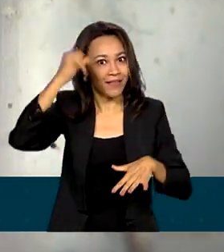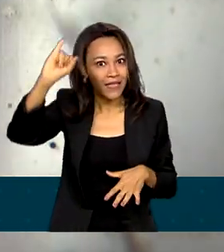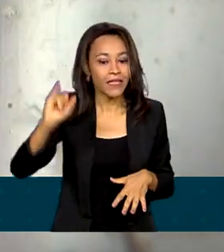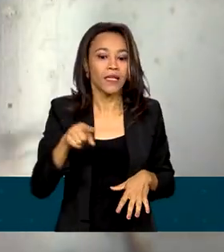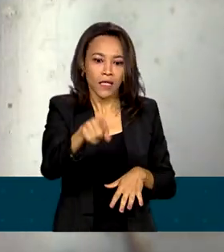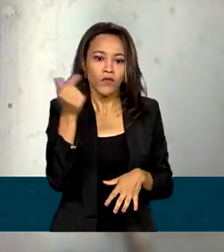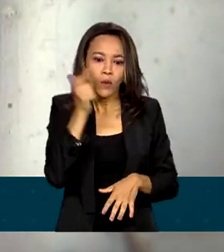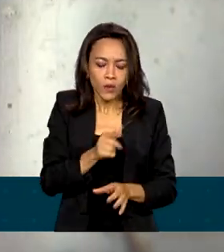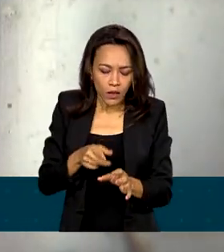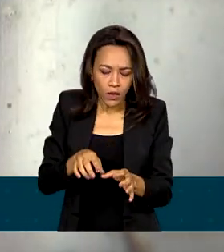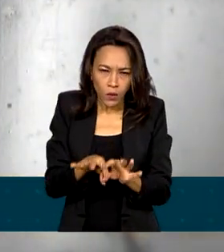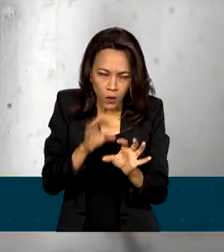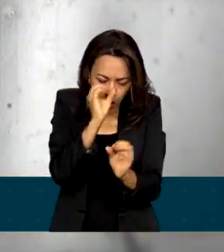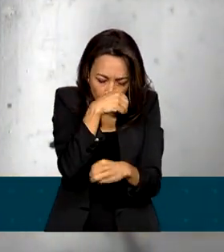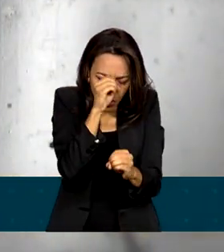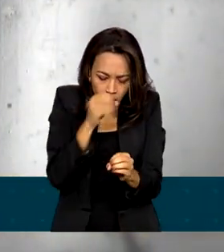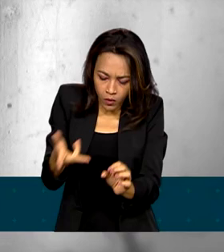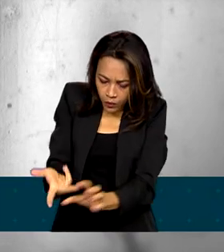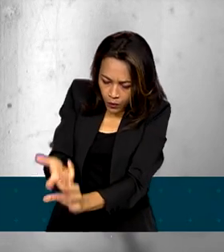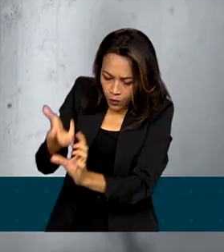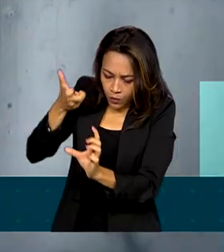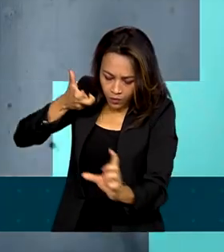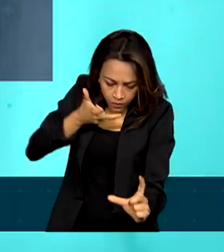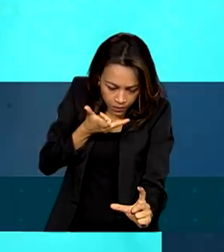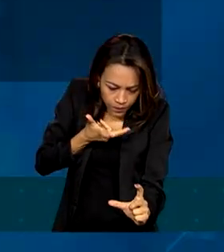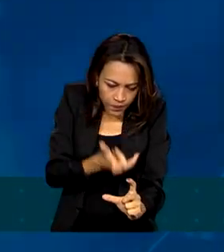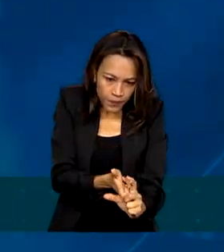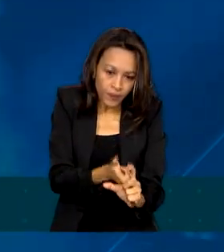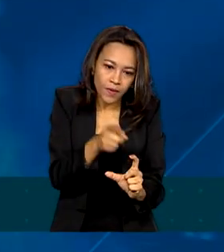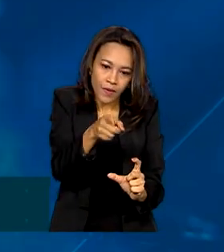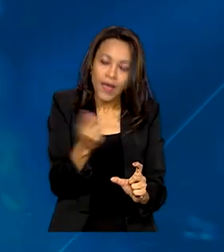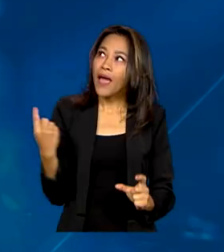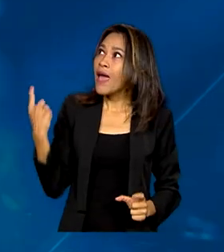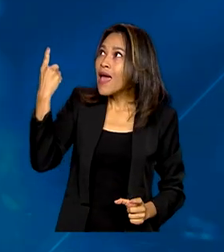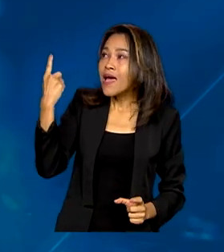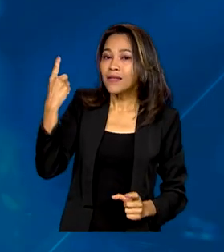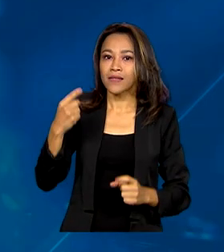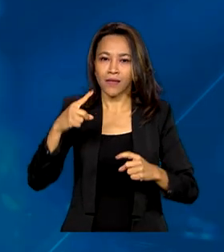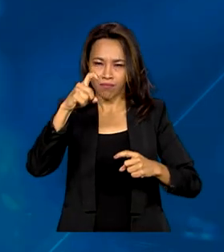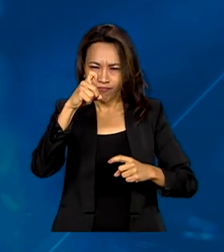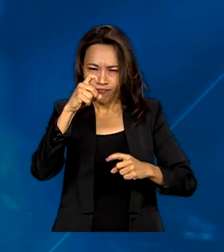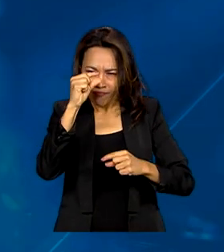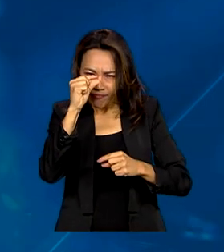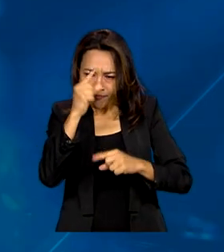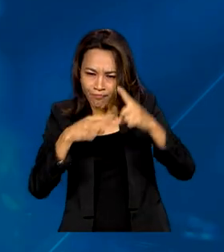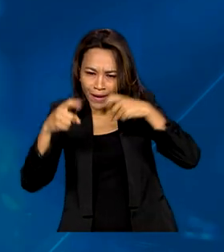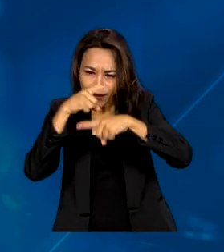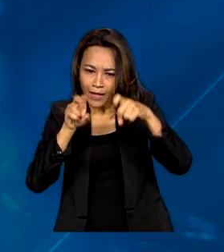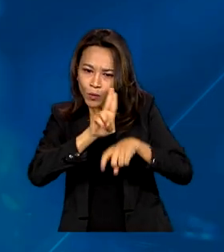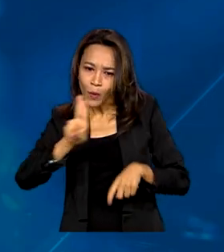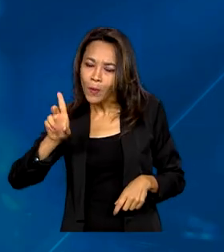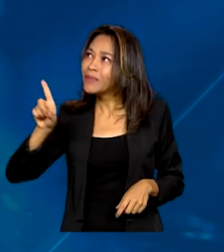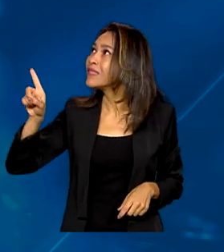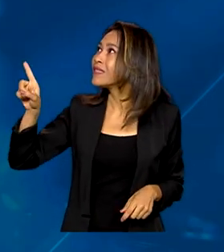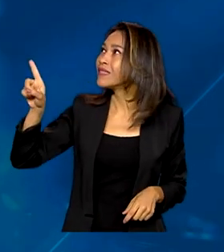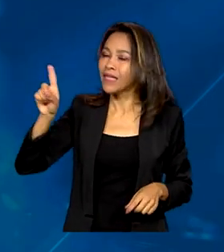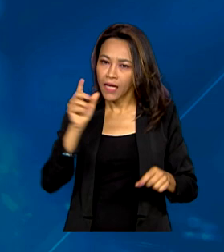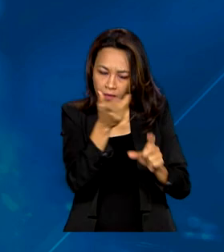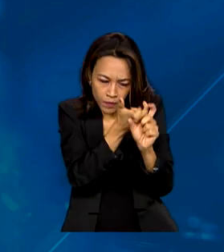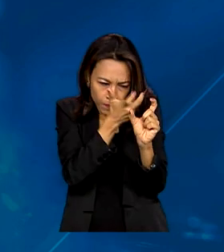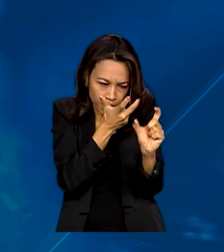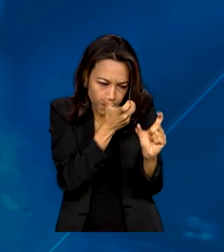mosquitos. A técnica funciona assim. A bactéria volbáquia é introduzida no mosquito Aedes aegypti.